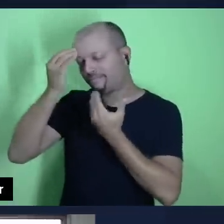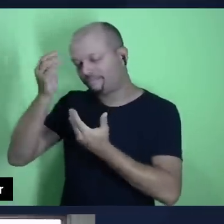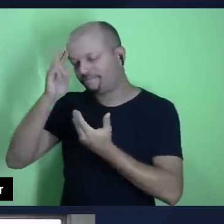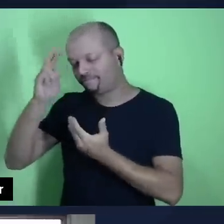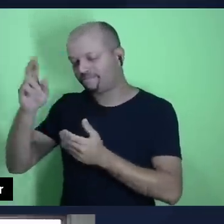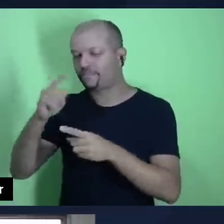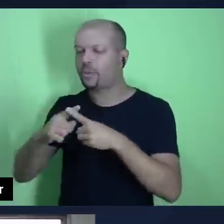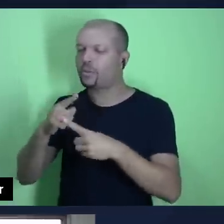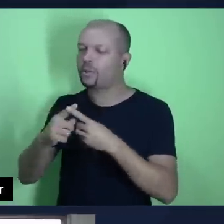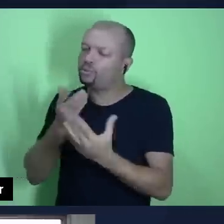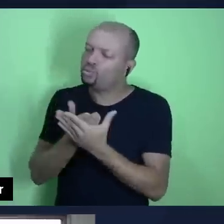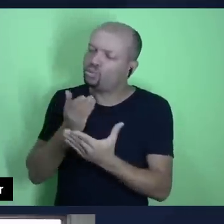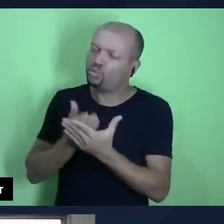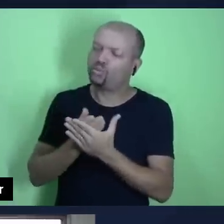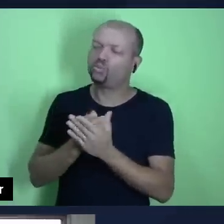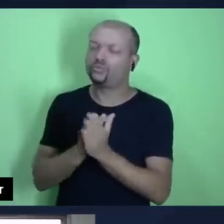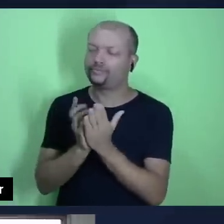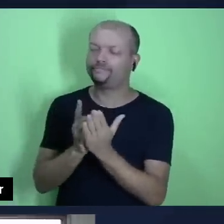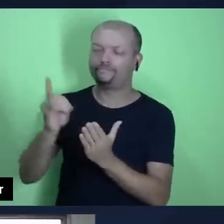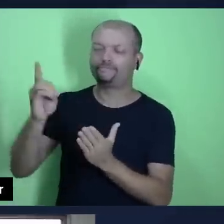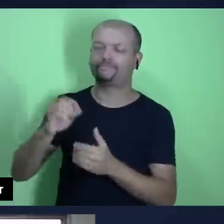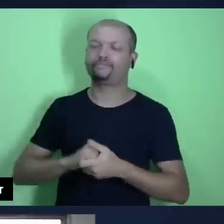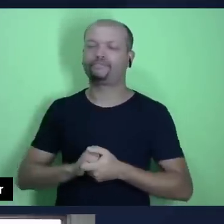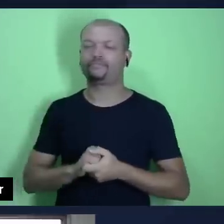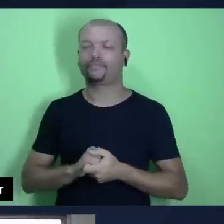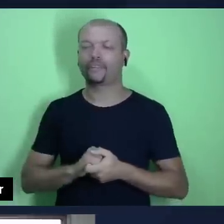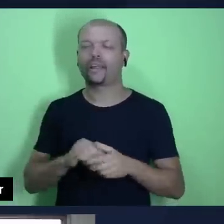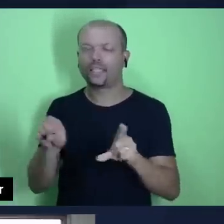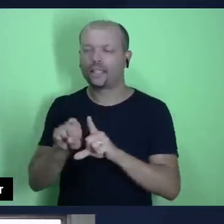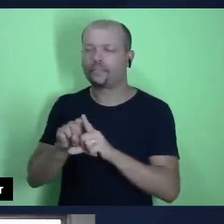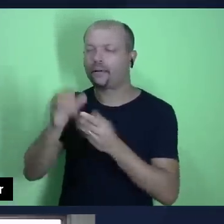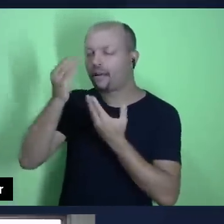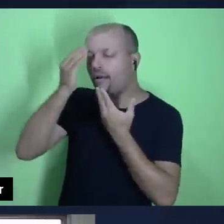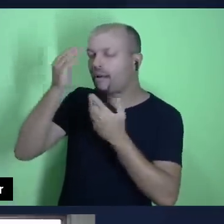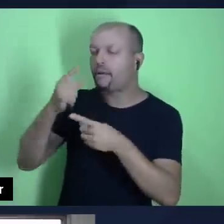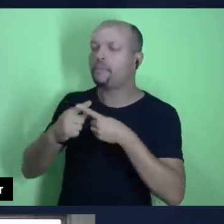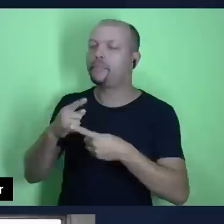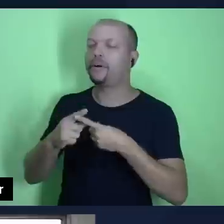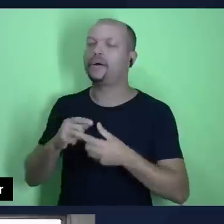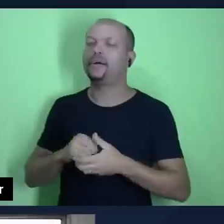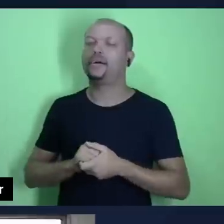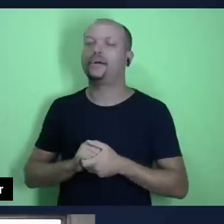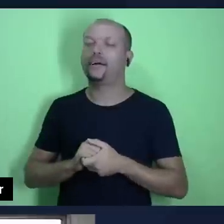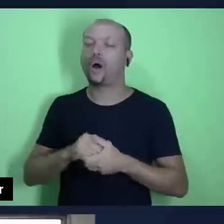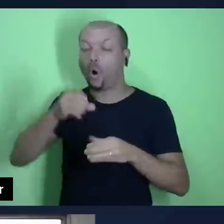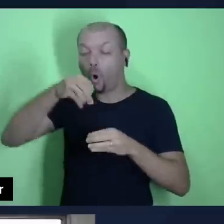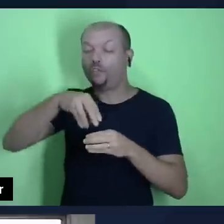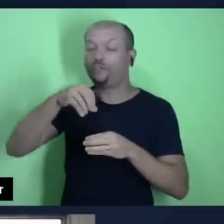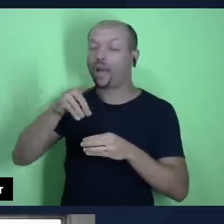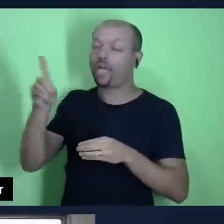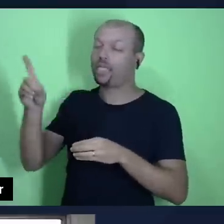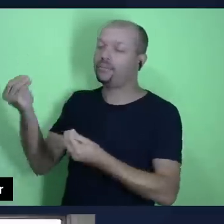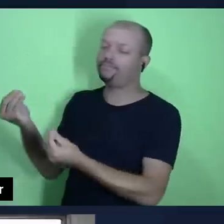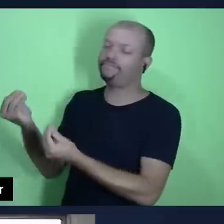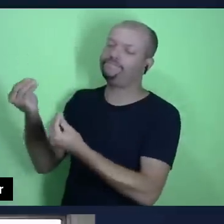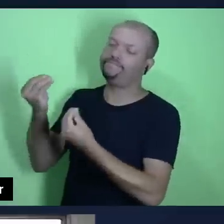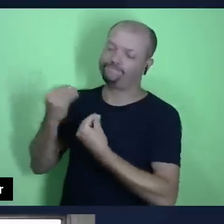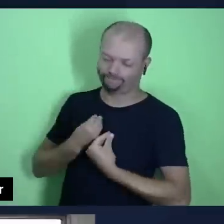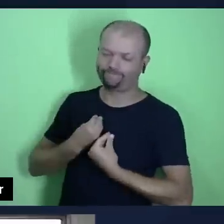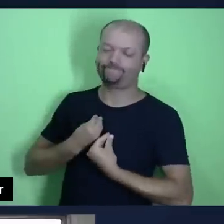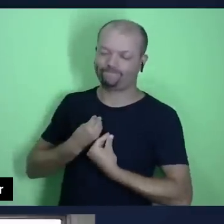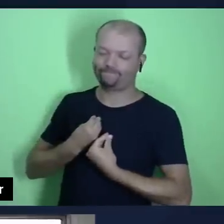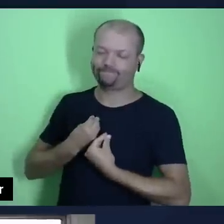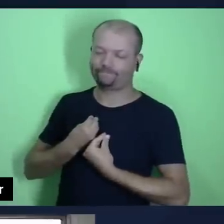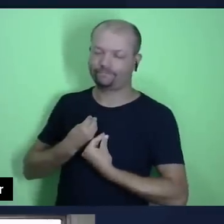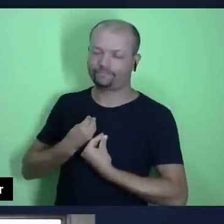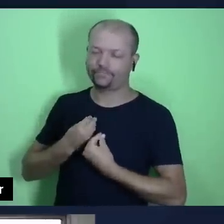estudo da sua santa palavra e te agradecemos senhor Deus pela oferta que o senhor nos deu, dando